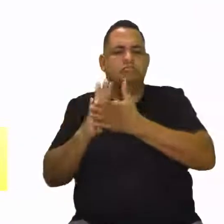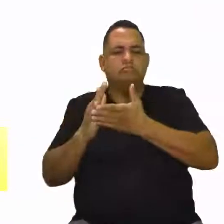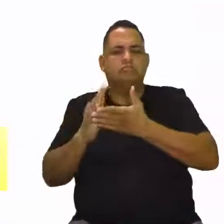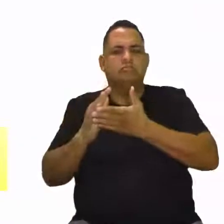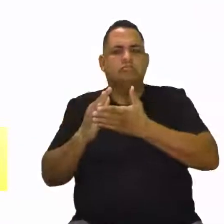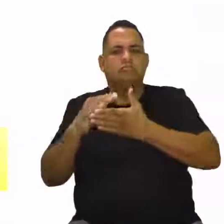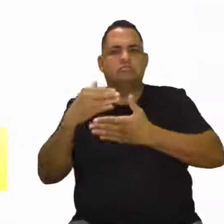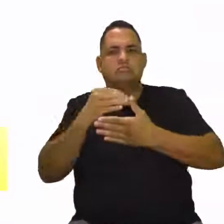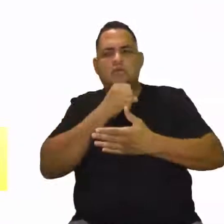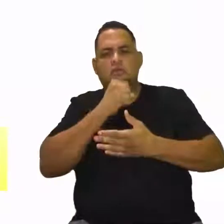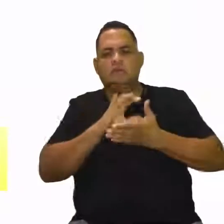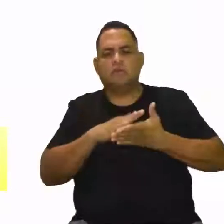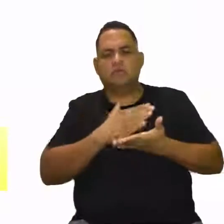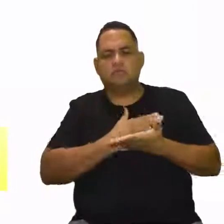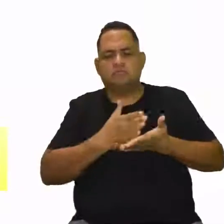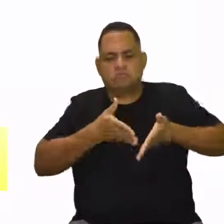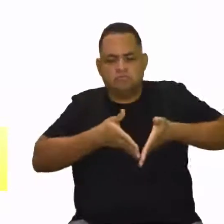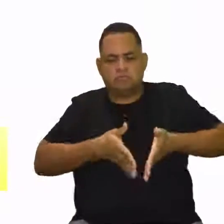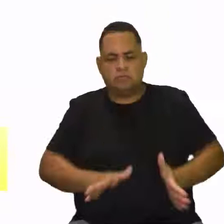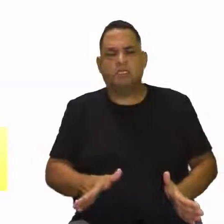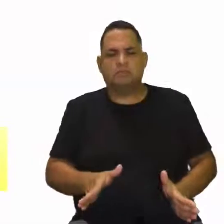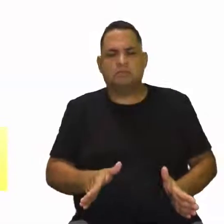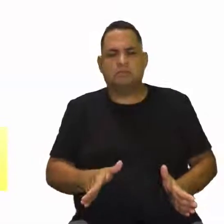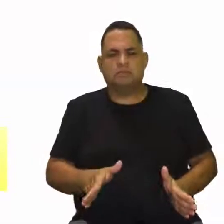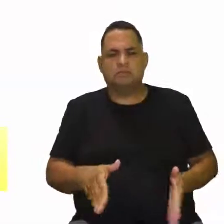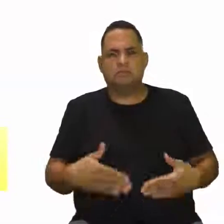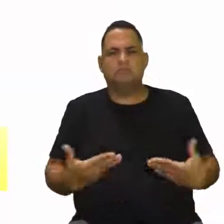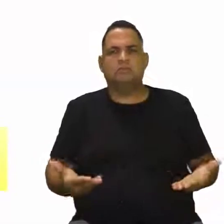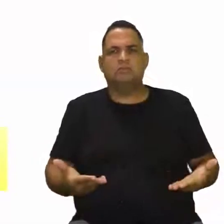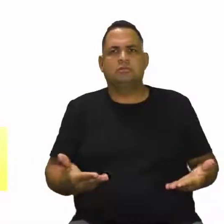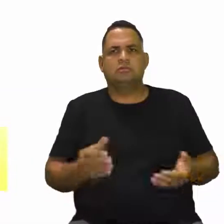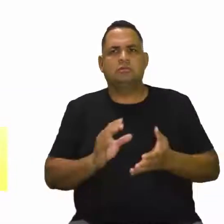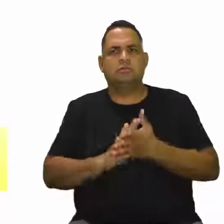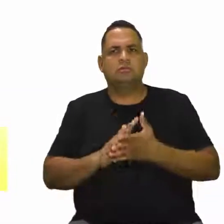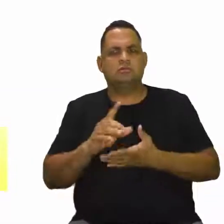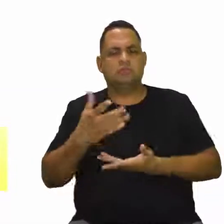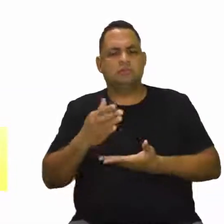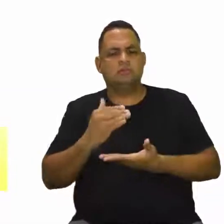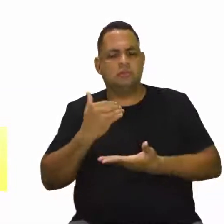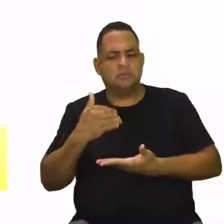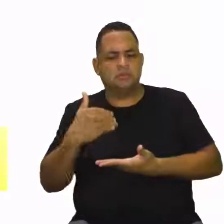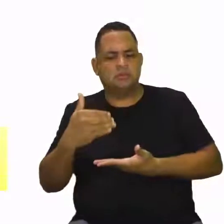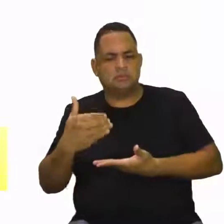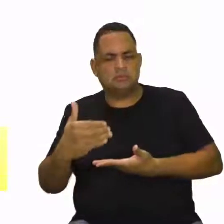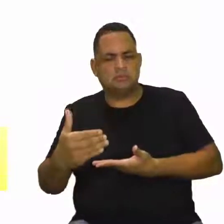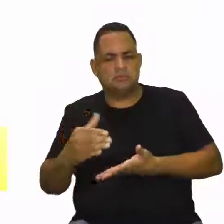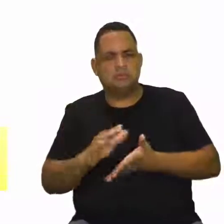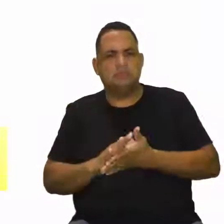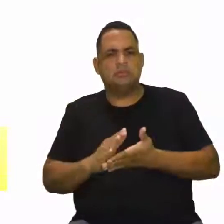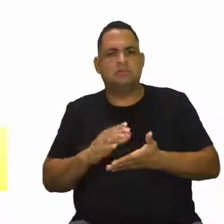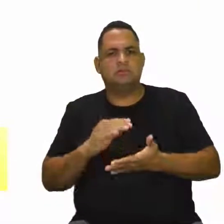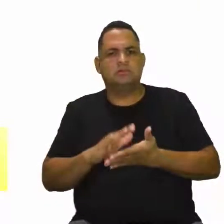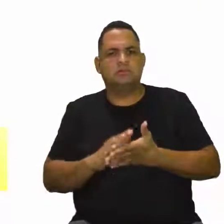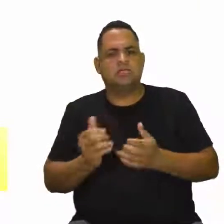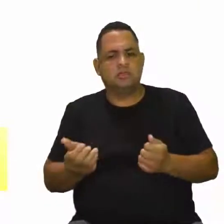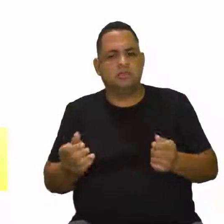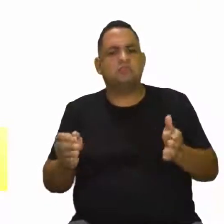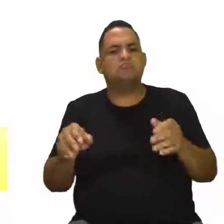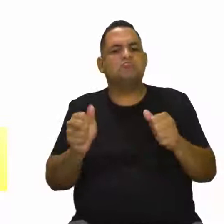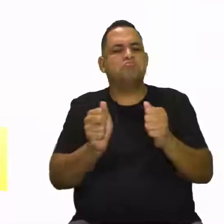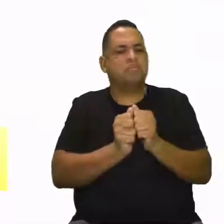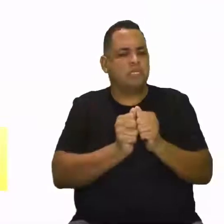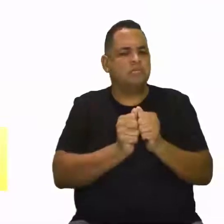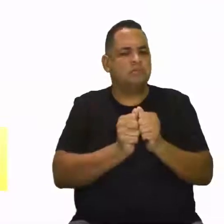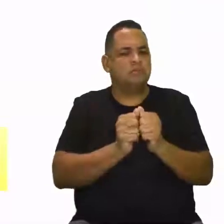saímos da barriga da mãe, sim. Então, significa que a cada dia eu estou indo para esse degrau aí e me aproximando aí desse